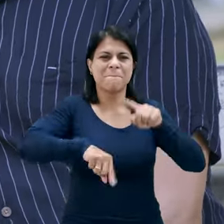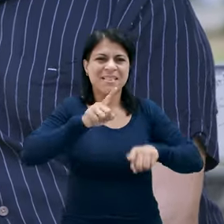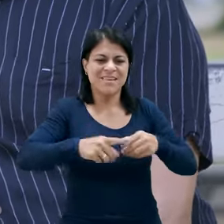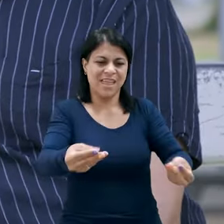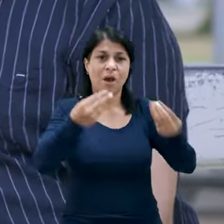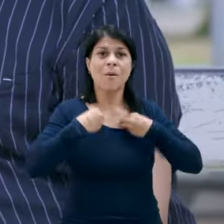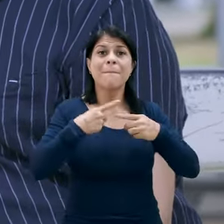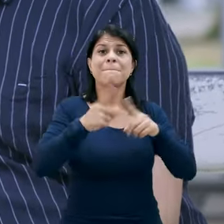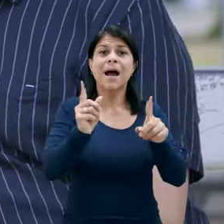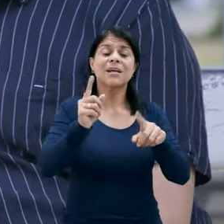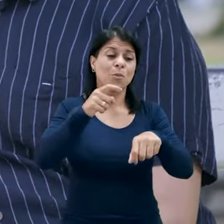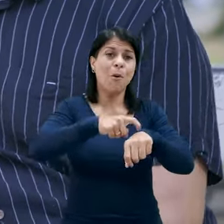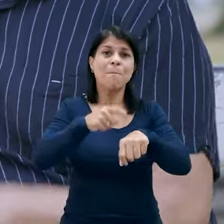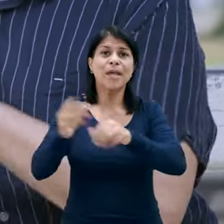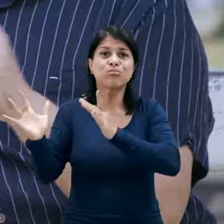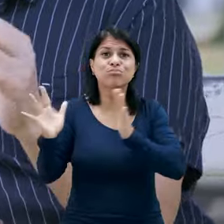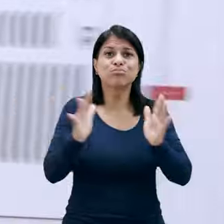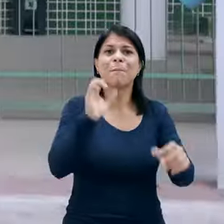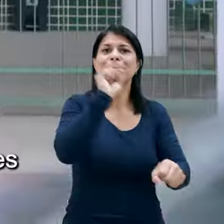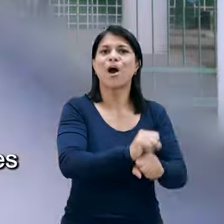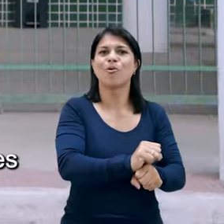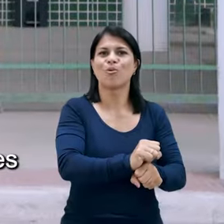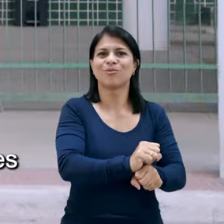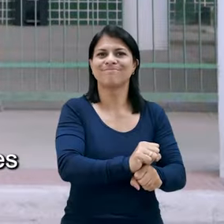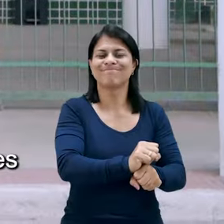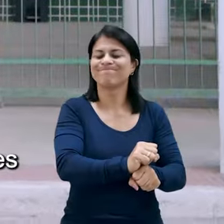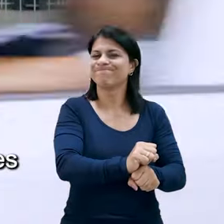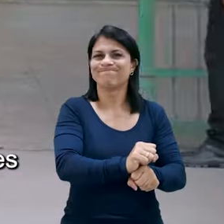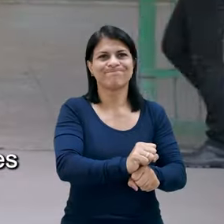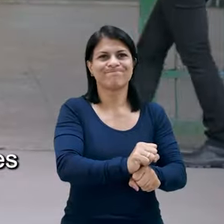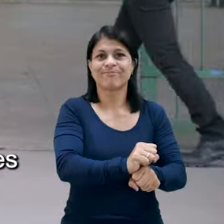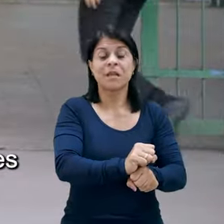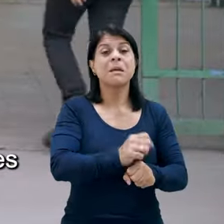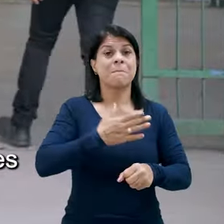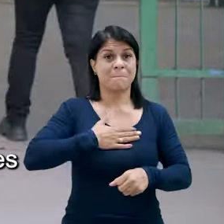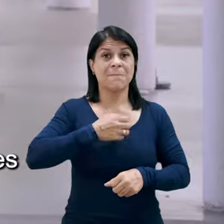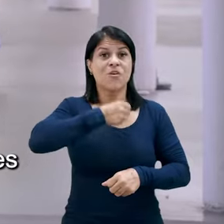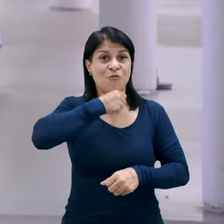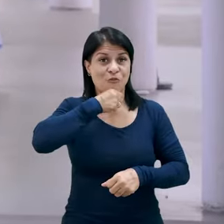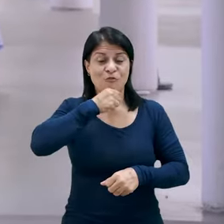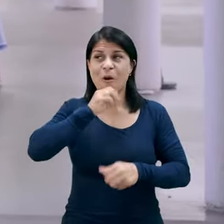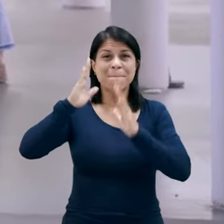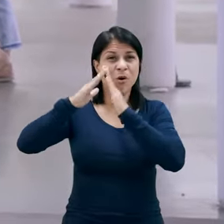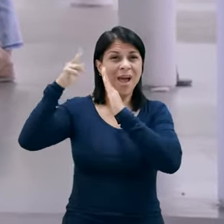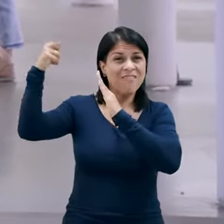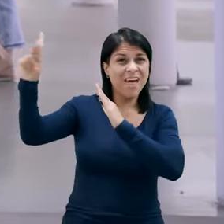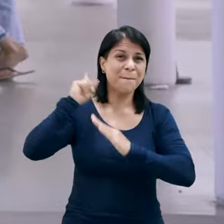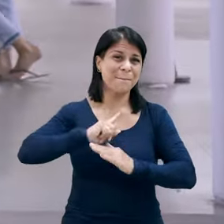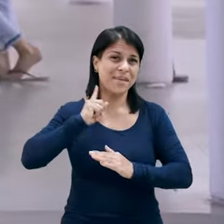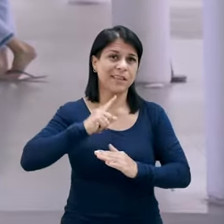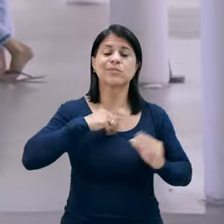E chegou um determinado momento que acabou. A minha avó estava em Governador Valadares nessa época. Aí eu fui para lá.